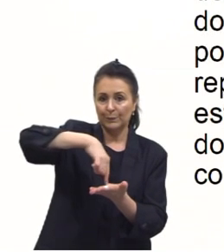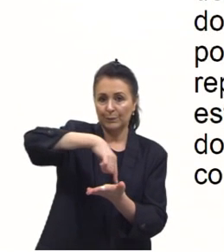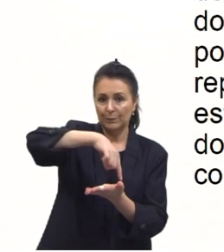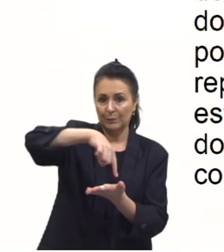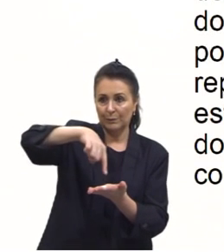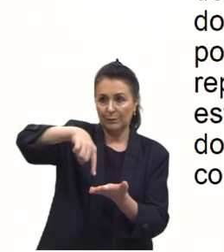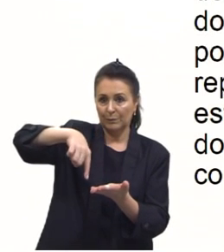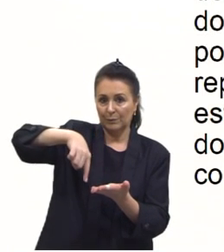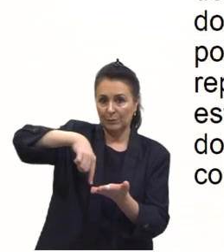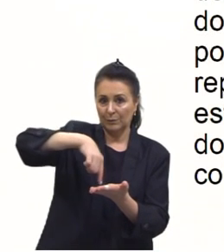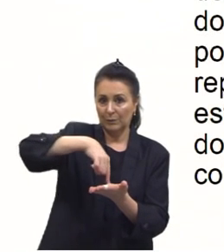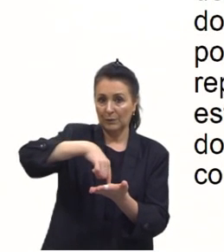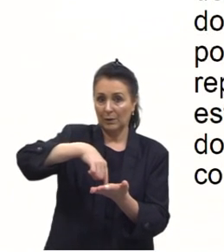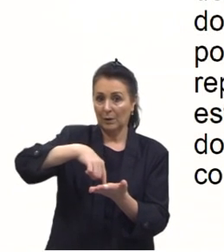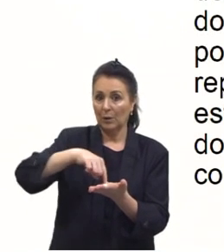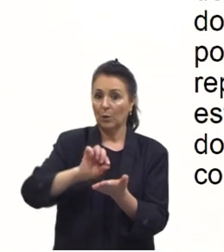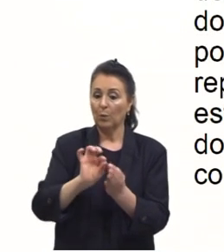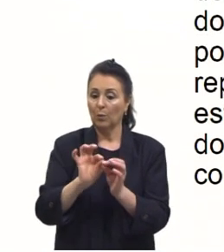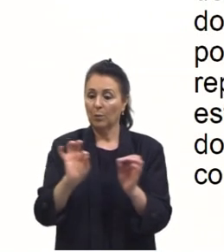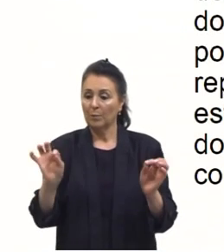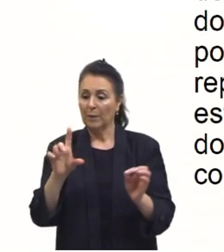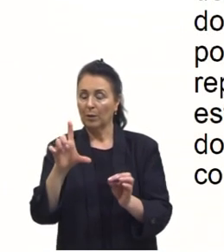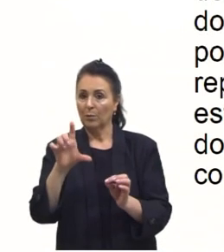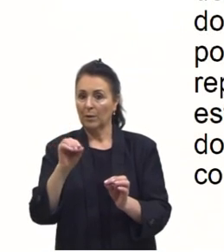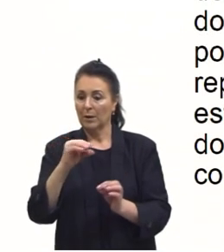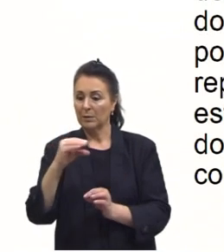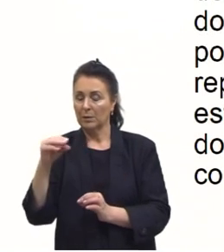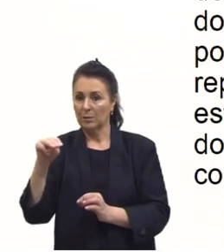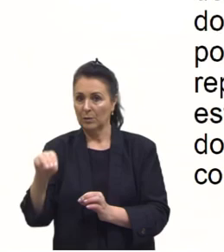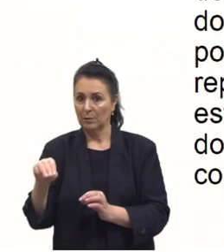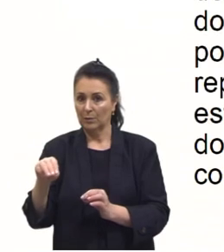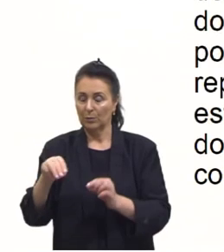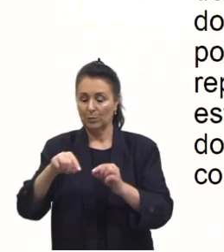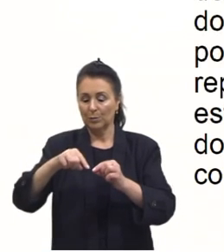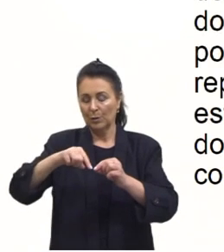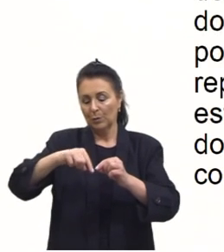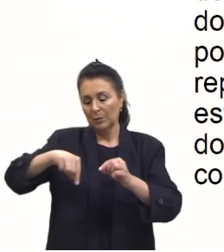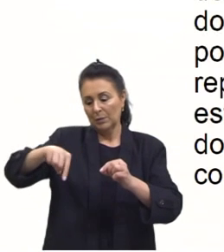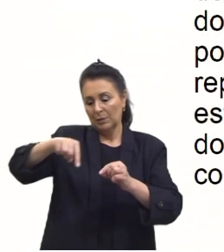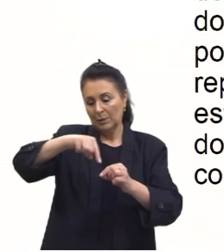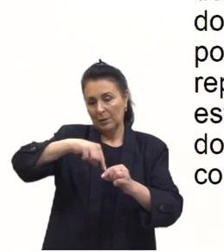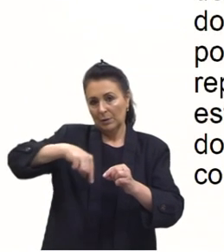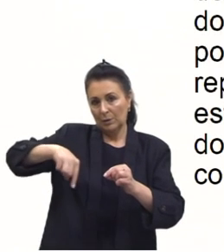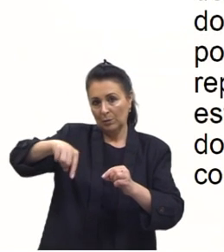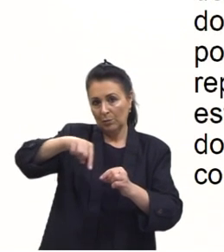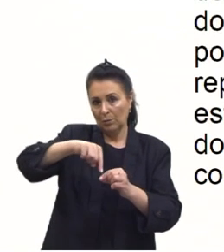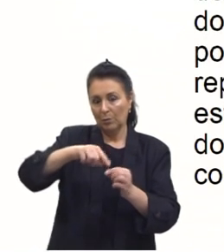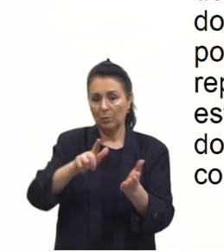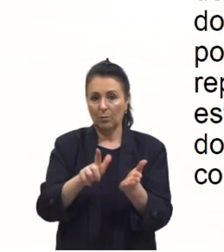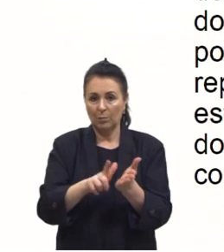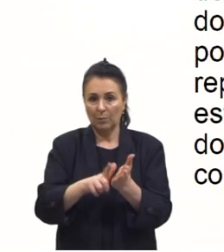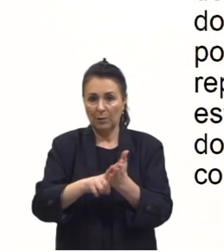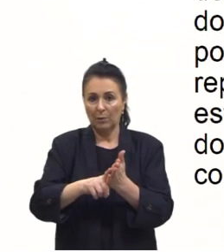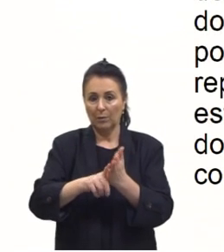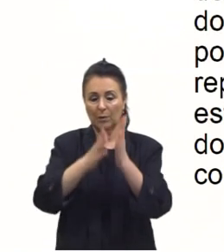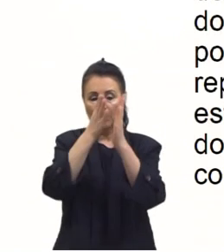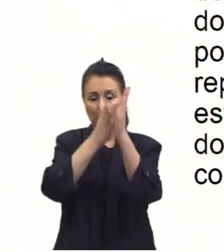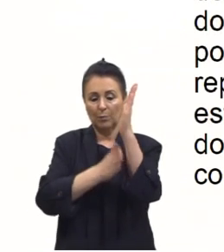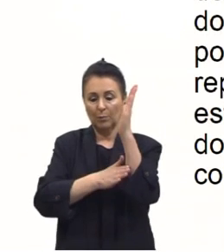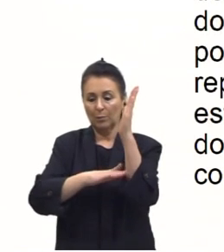das hastes é de 10 centímetros um transferidor e uma folha de papel com um plano cartesiano